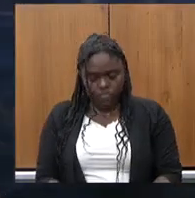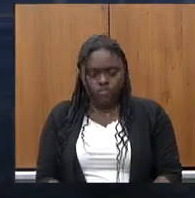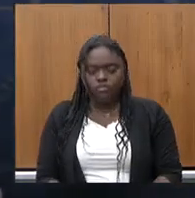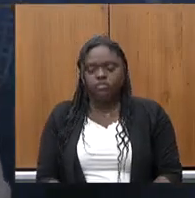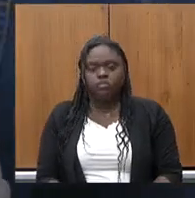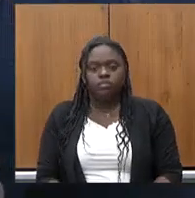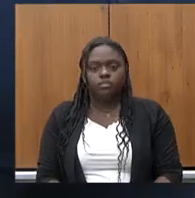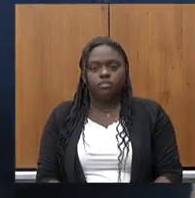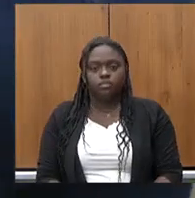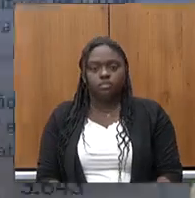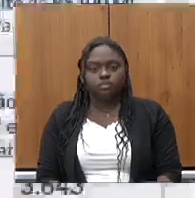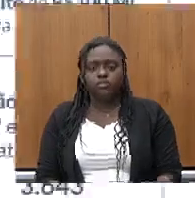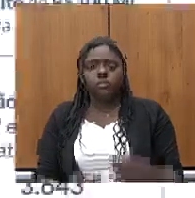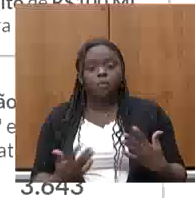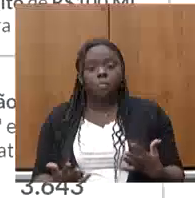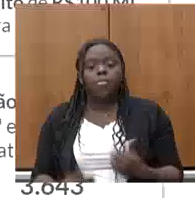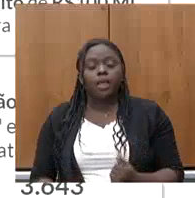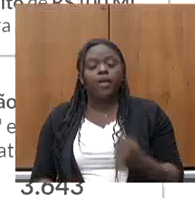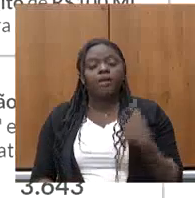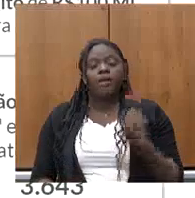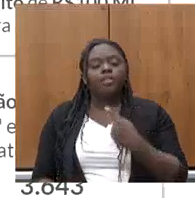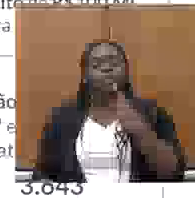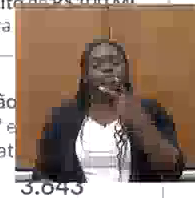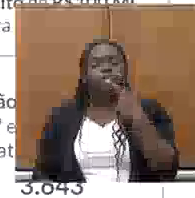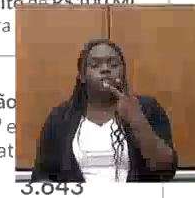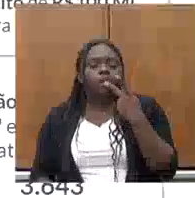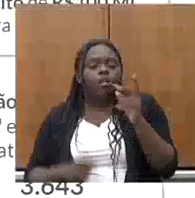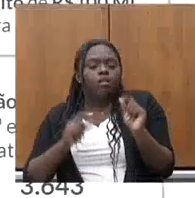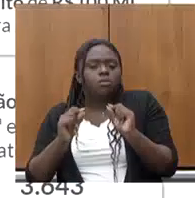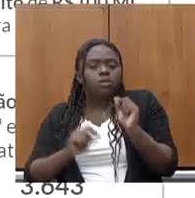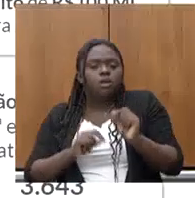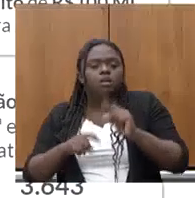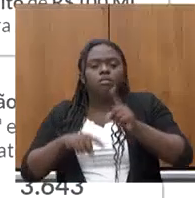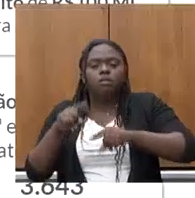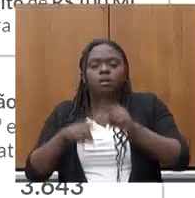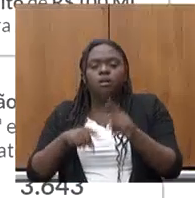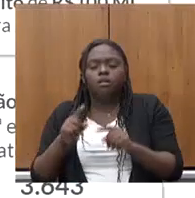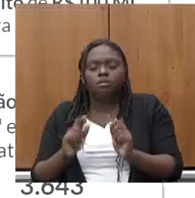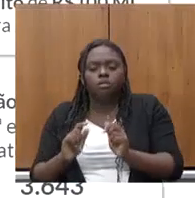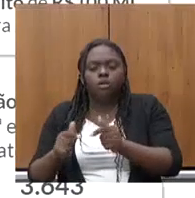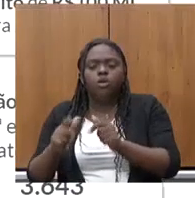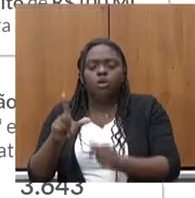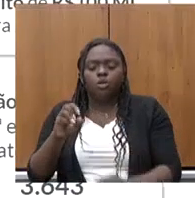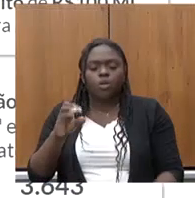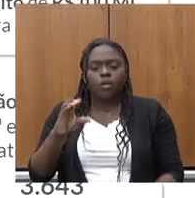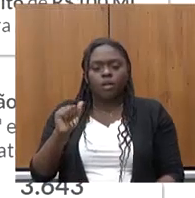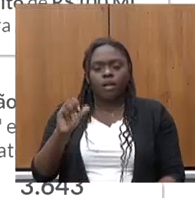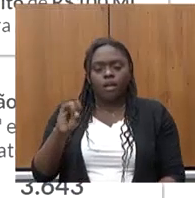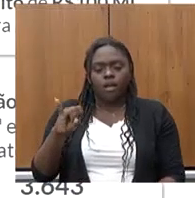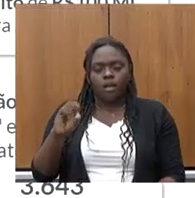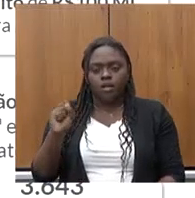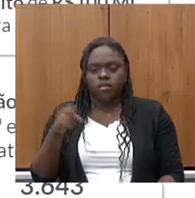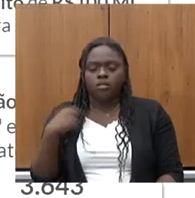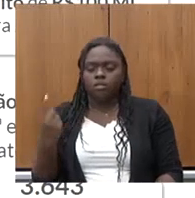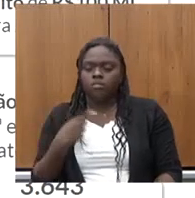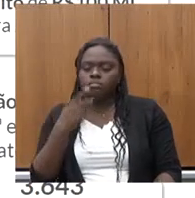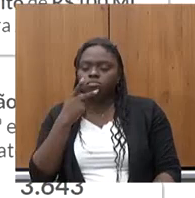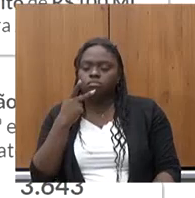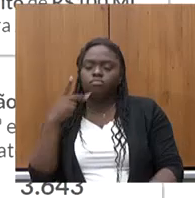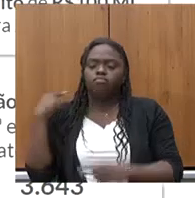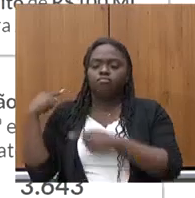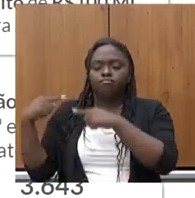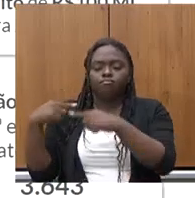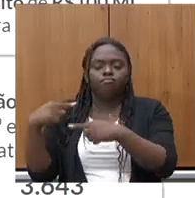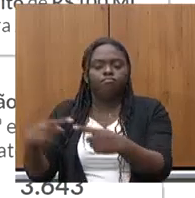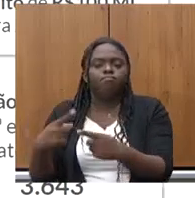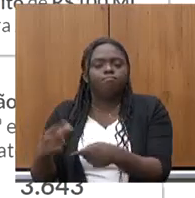aqui, a gente fala dos arranjos produtivos locais, e a gente vai falar de geração de negócios para